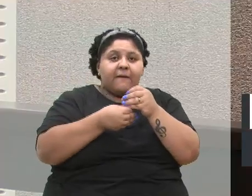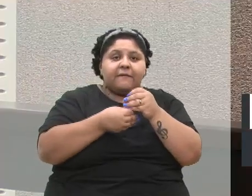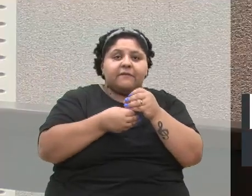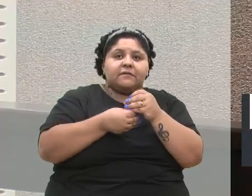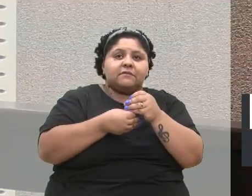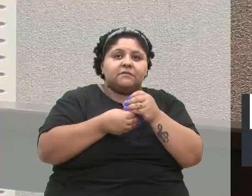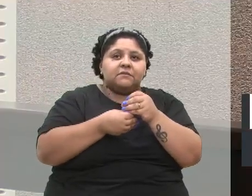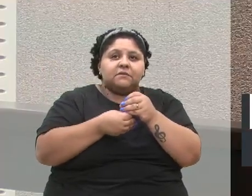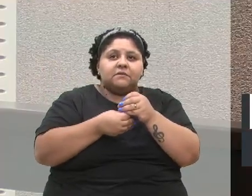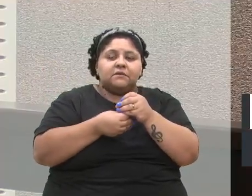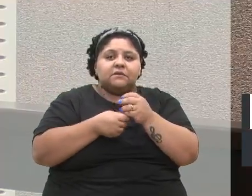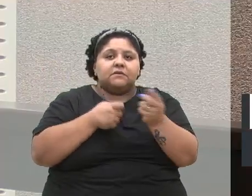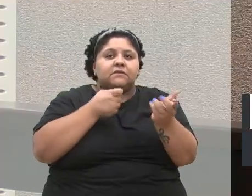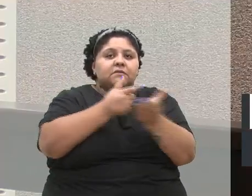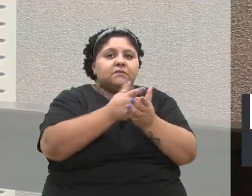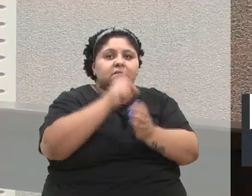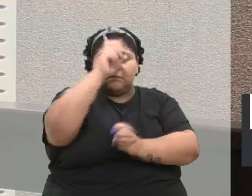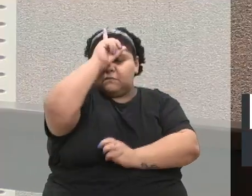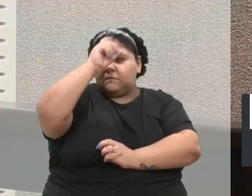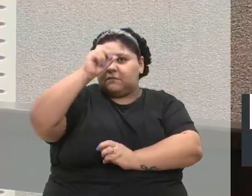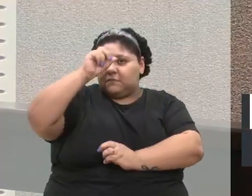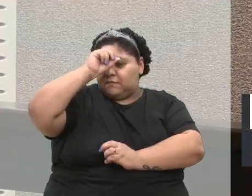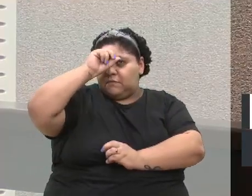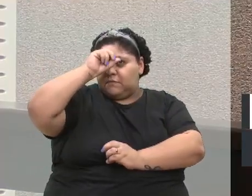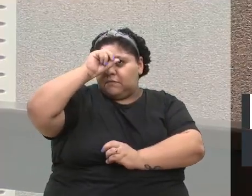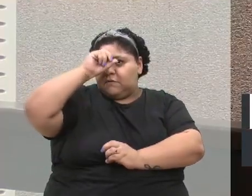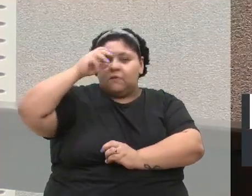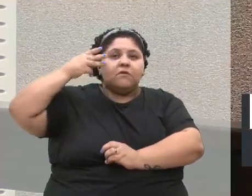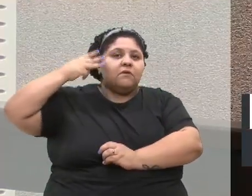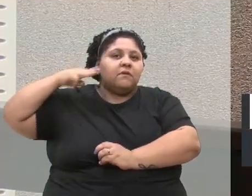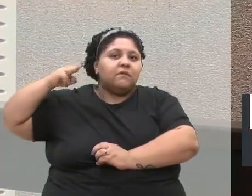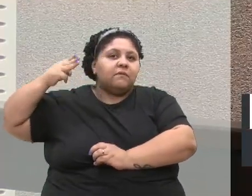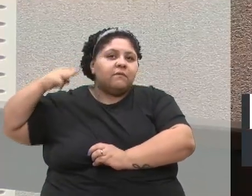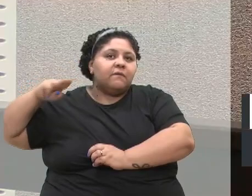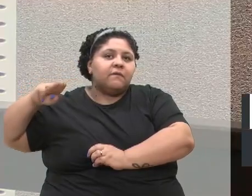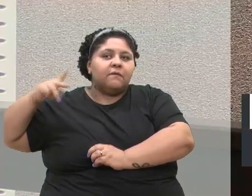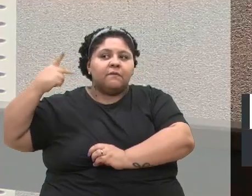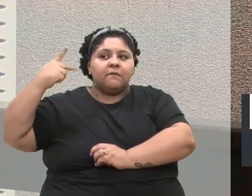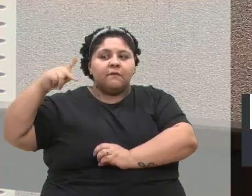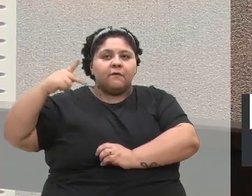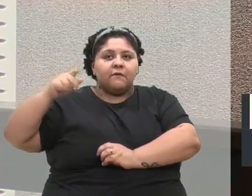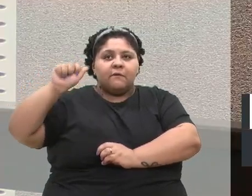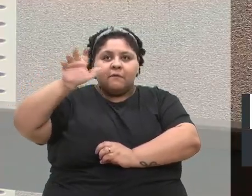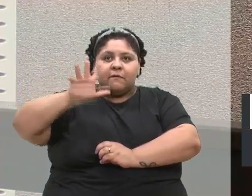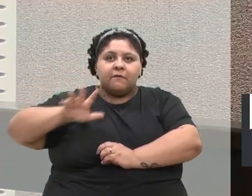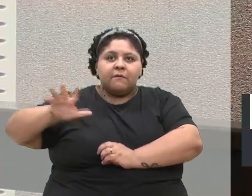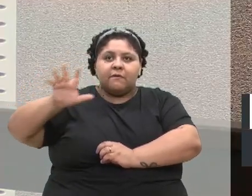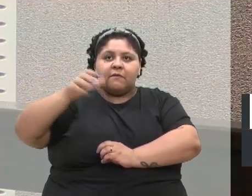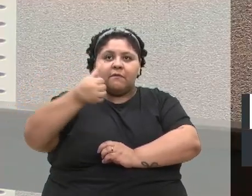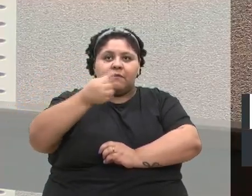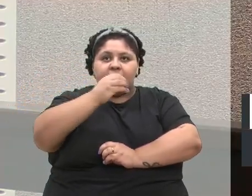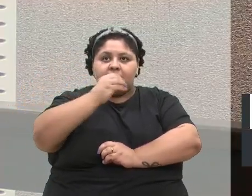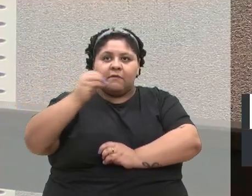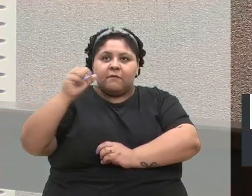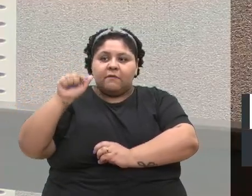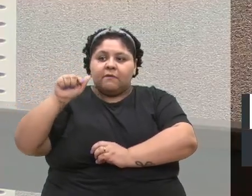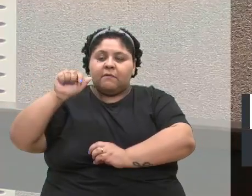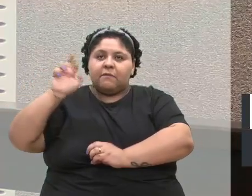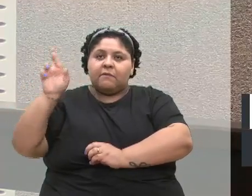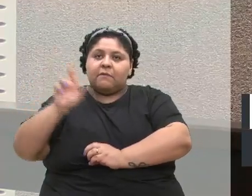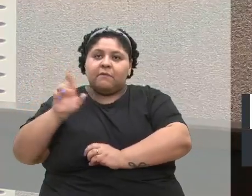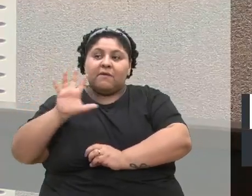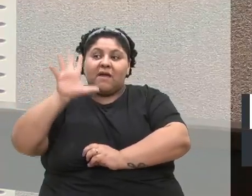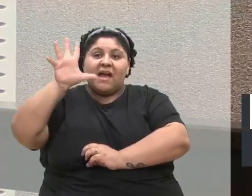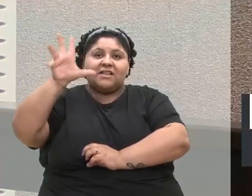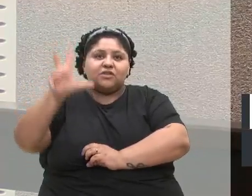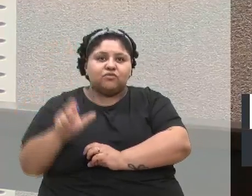para custeio hospitalar, se não para o Hospital Vervir Ramos, Hospital Pompeia e Hospital Geral. São 600 mil reais ao todo para os três hospitais.